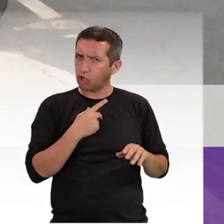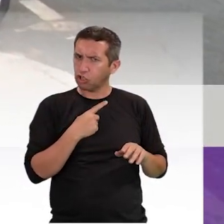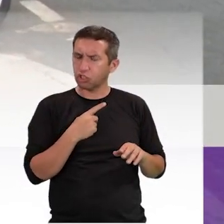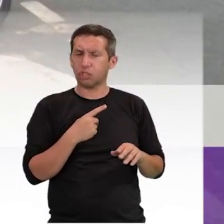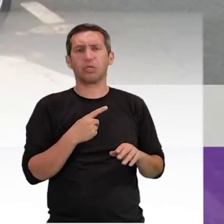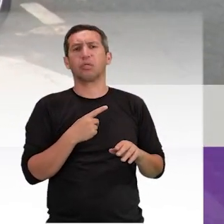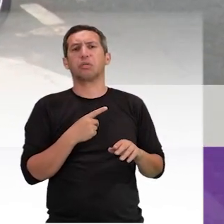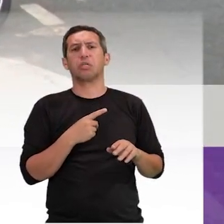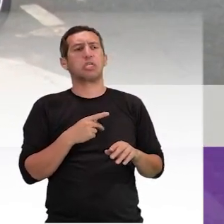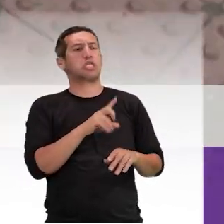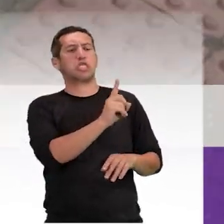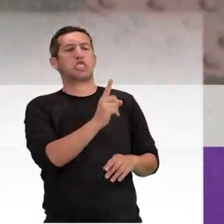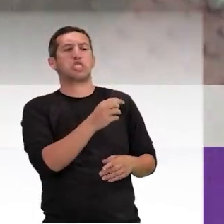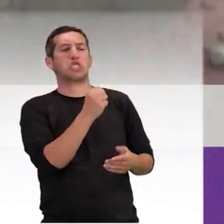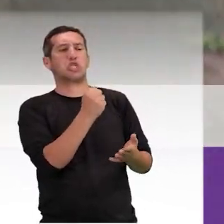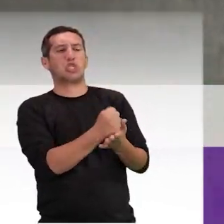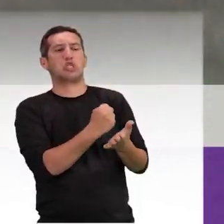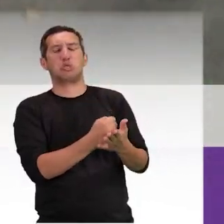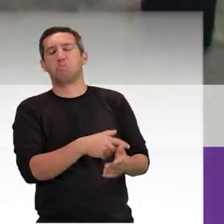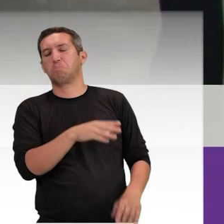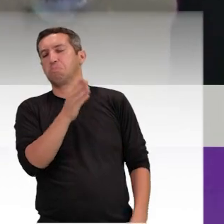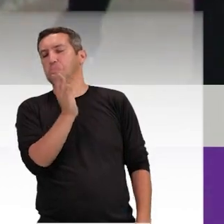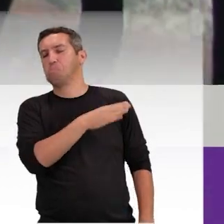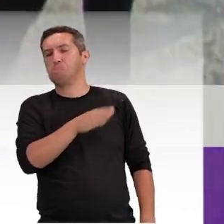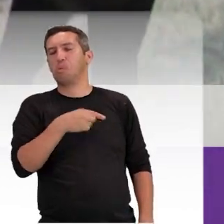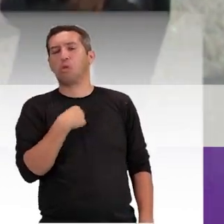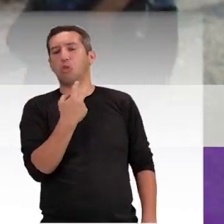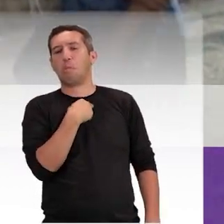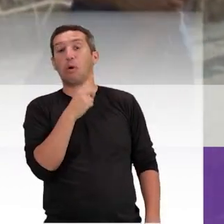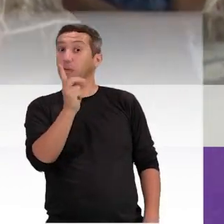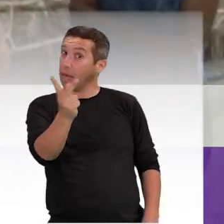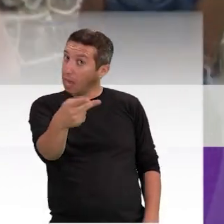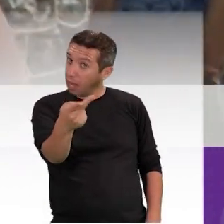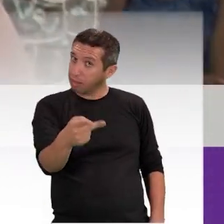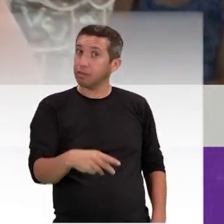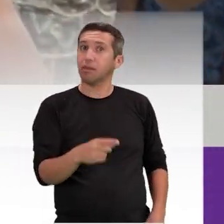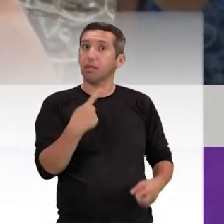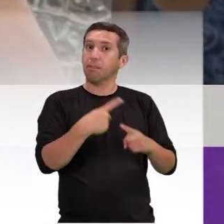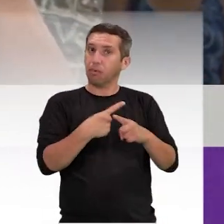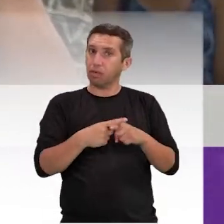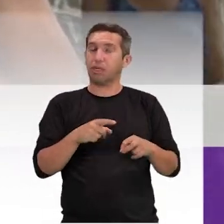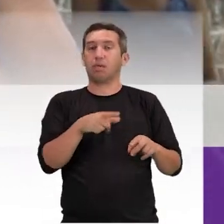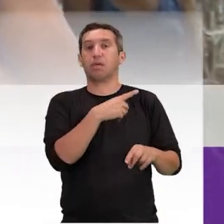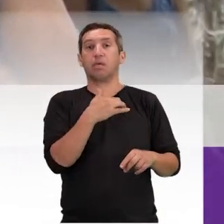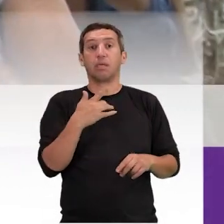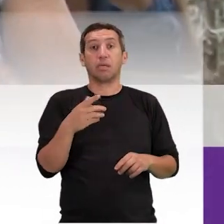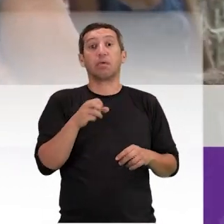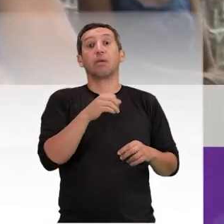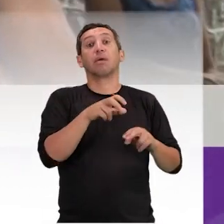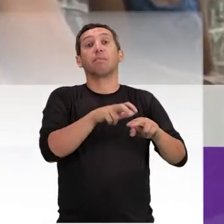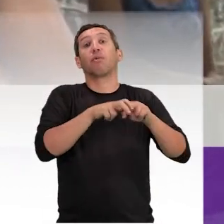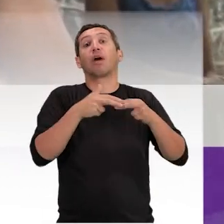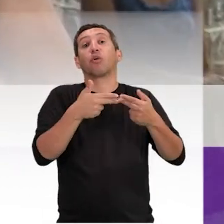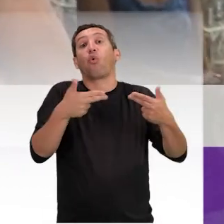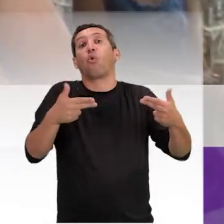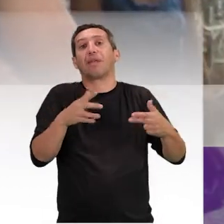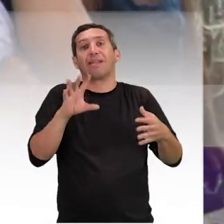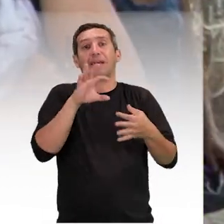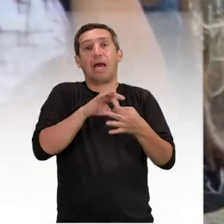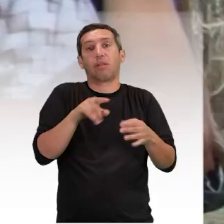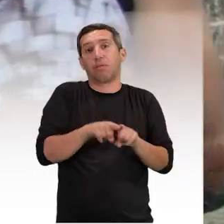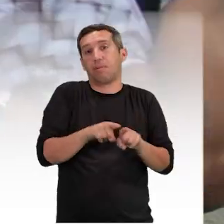contratação do seguro ao considerar a deficiência como condição de saúde capaz de agravar o risco.